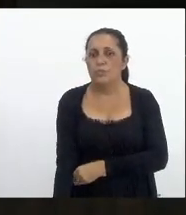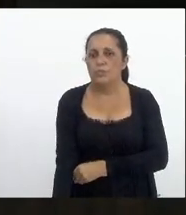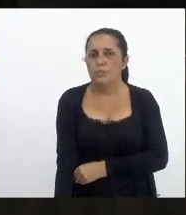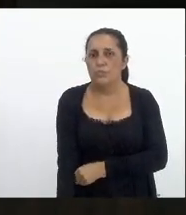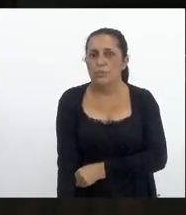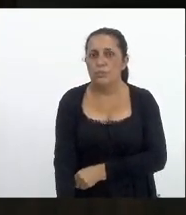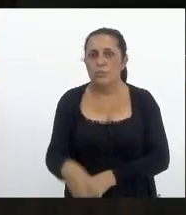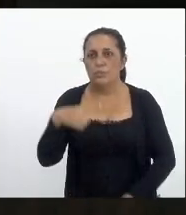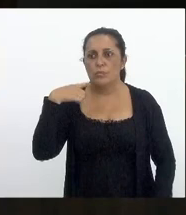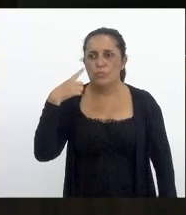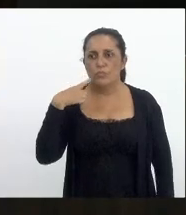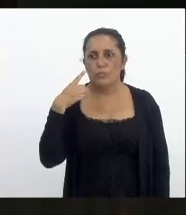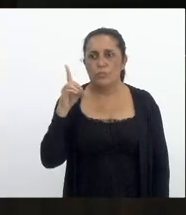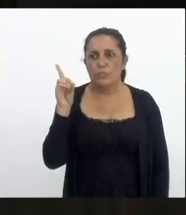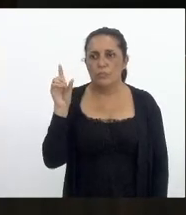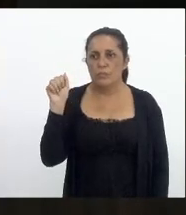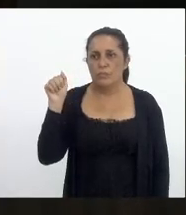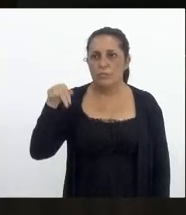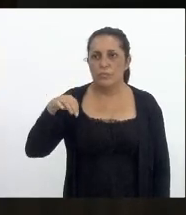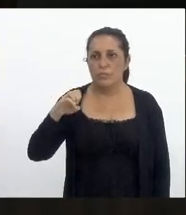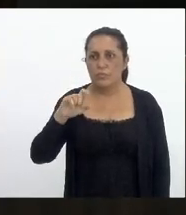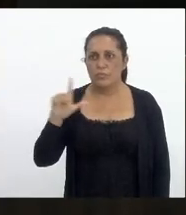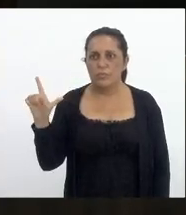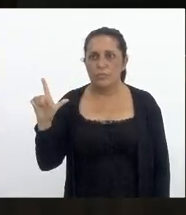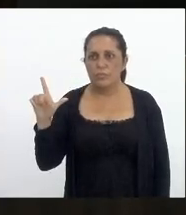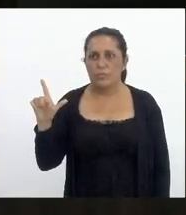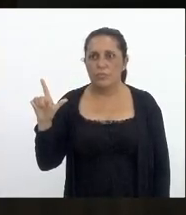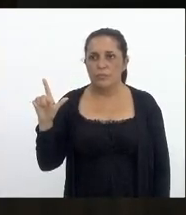deputado Daniel Libleron